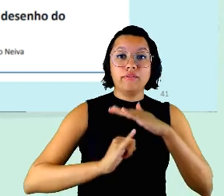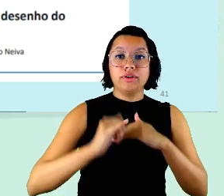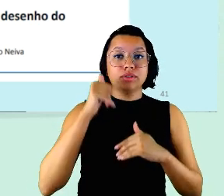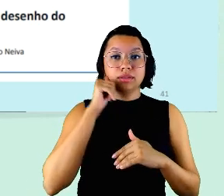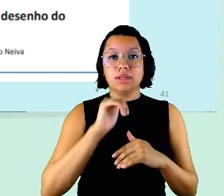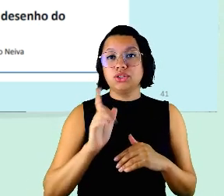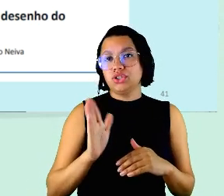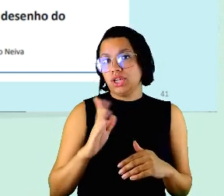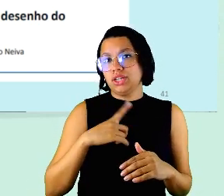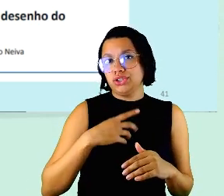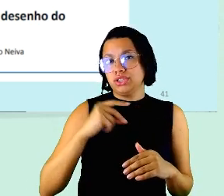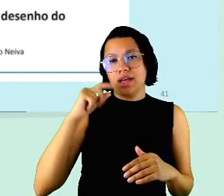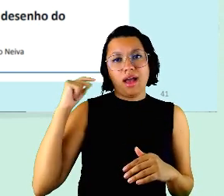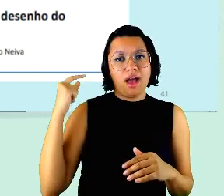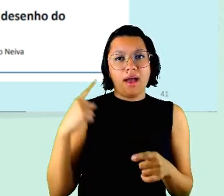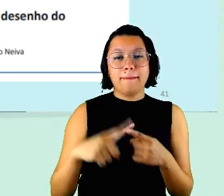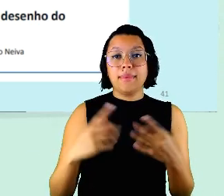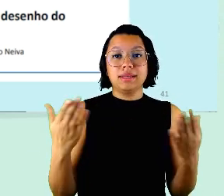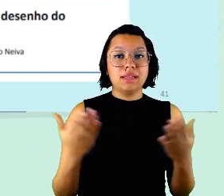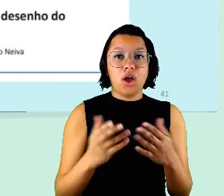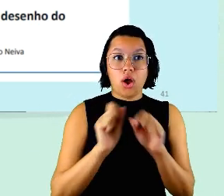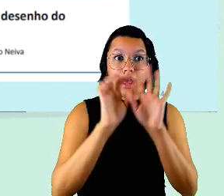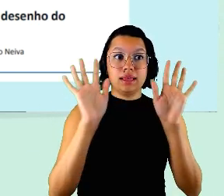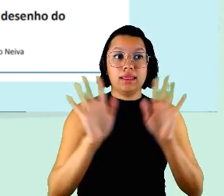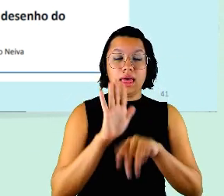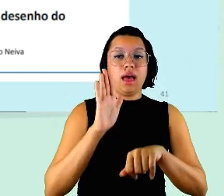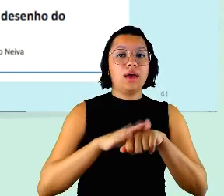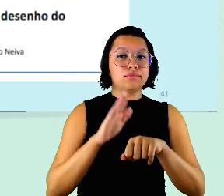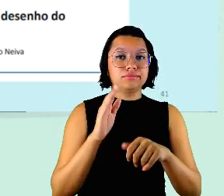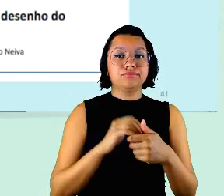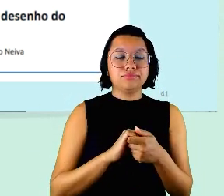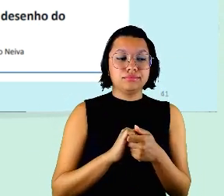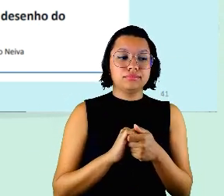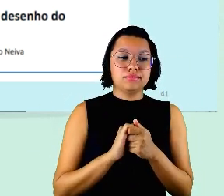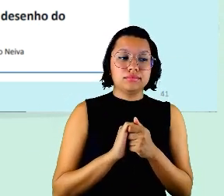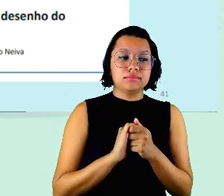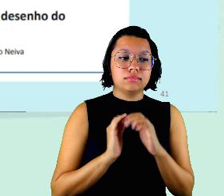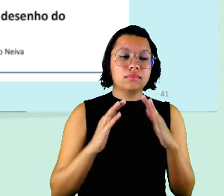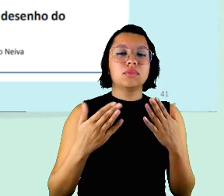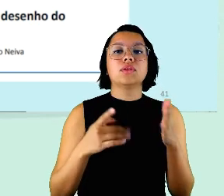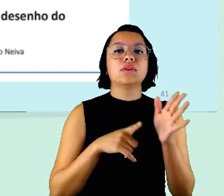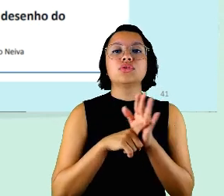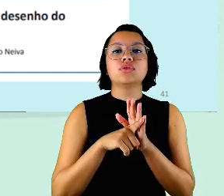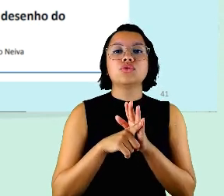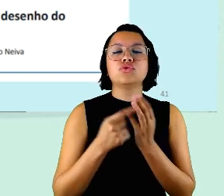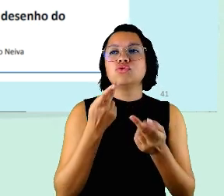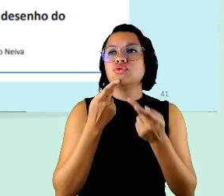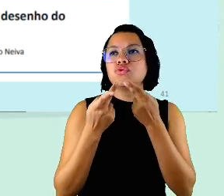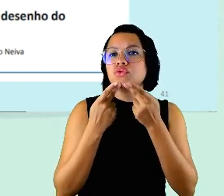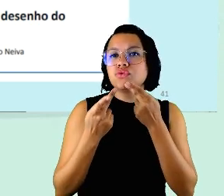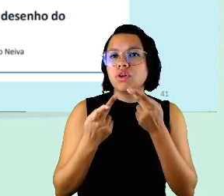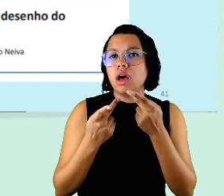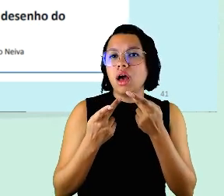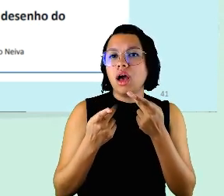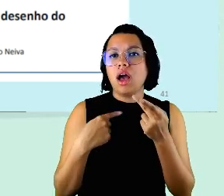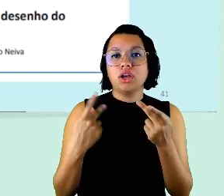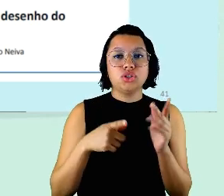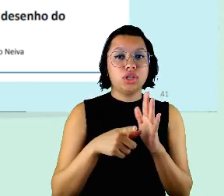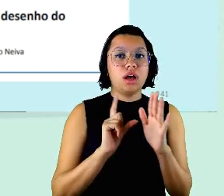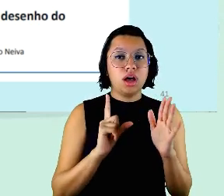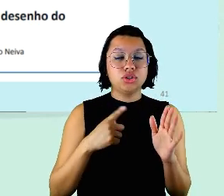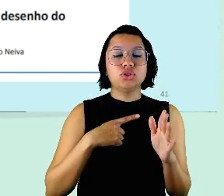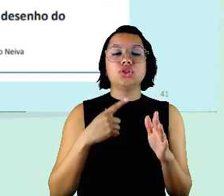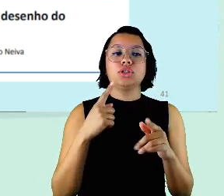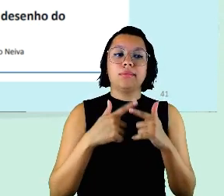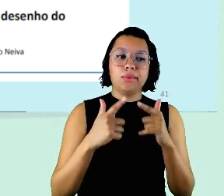antes só que agora fica mais claro né então a questão também como você fala a gente antes tinha problemas com os